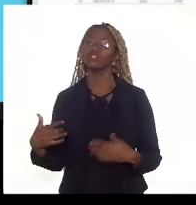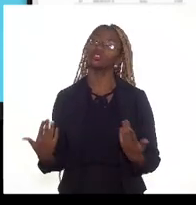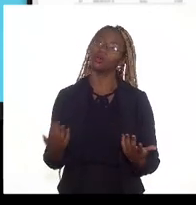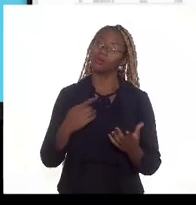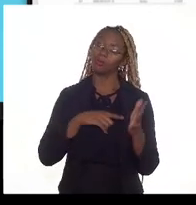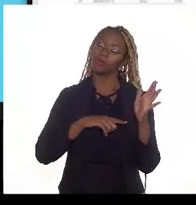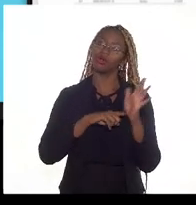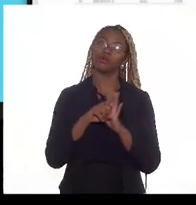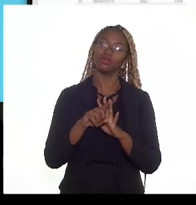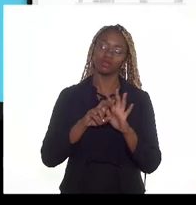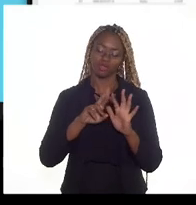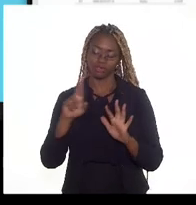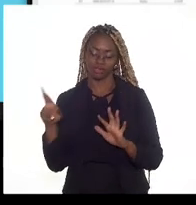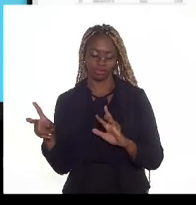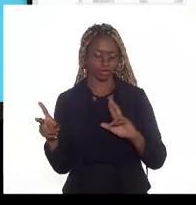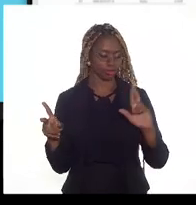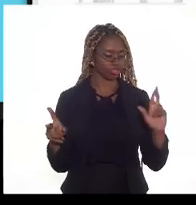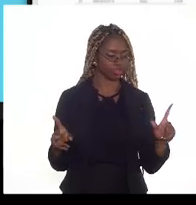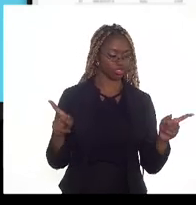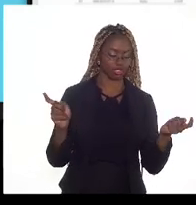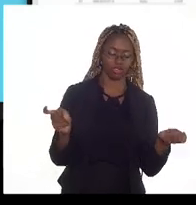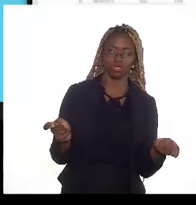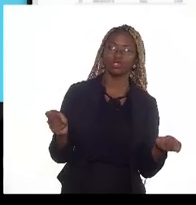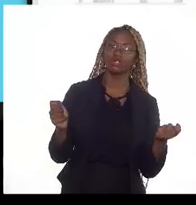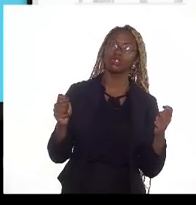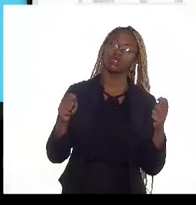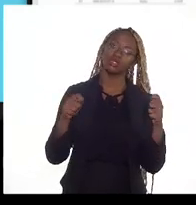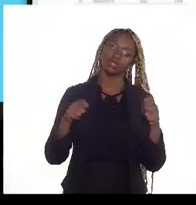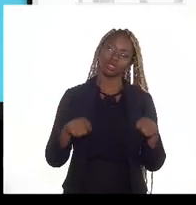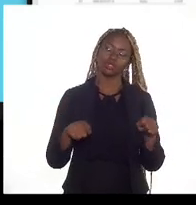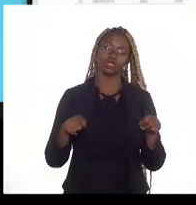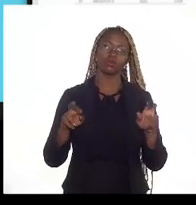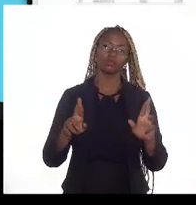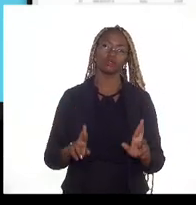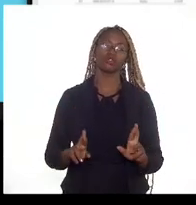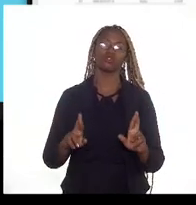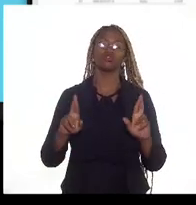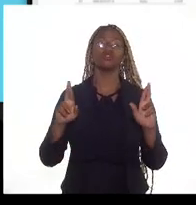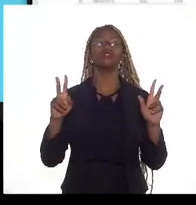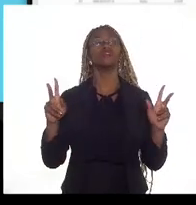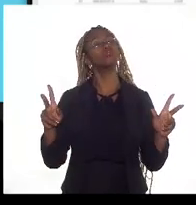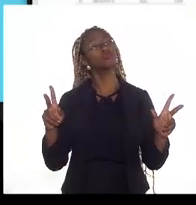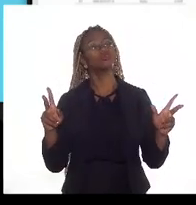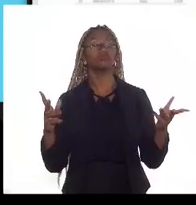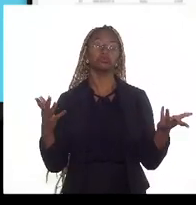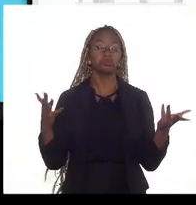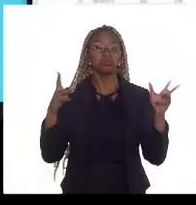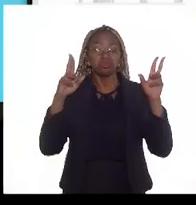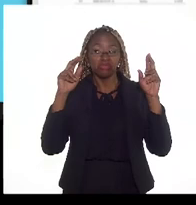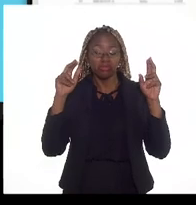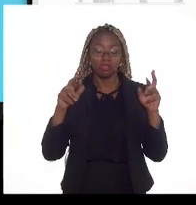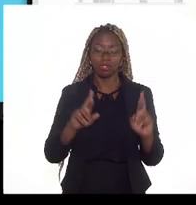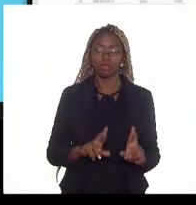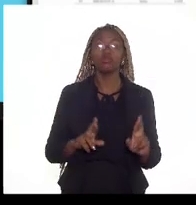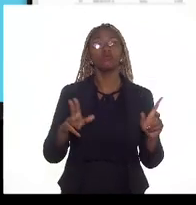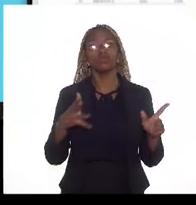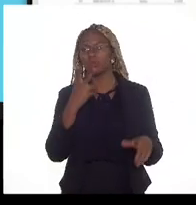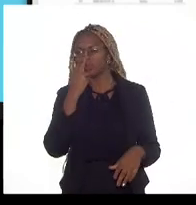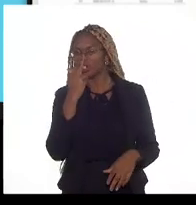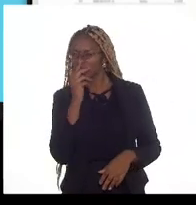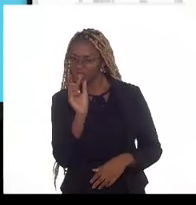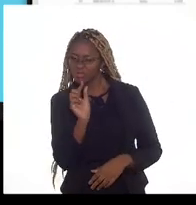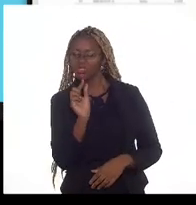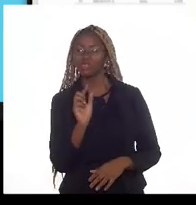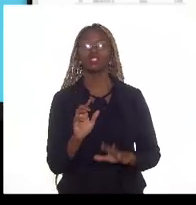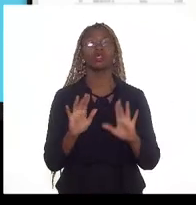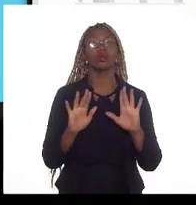seria o suficiente para uma diferença entre aspas talvez pequena né